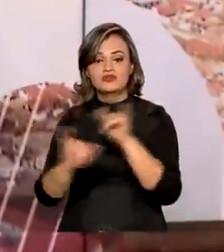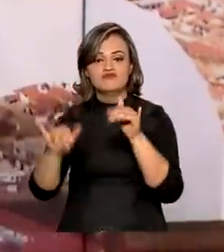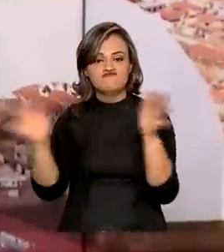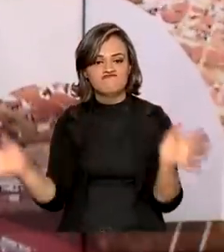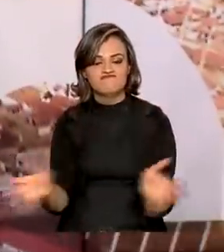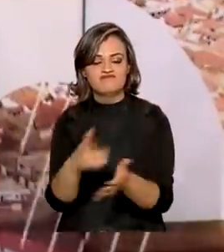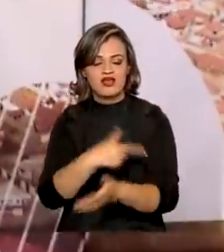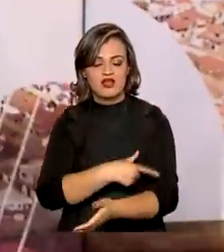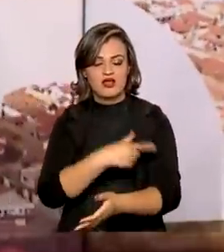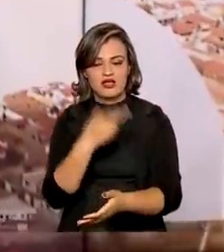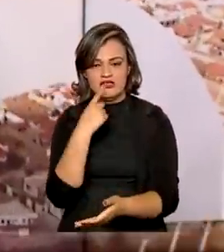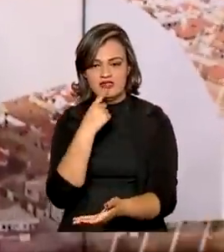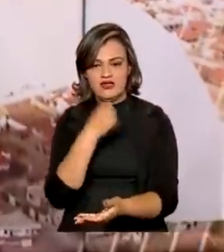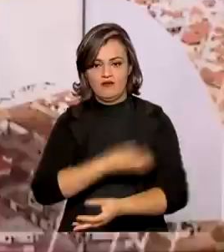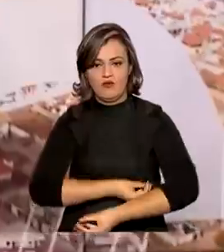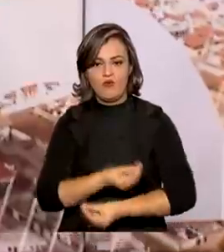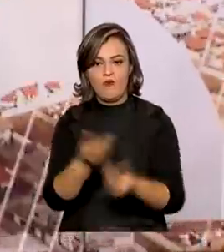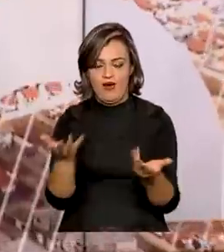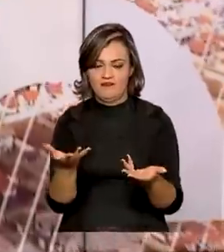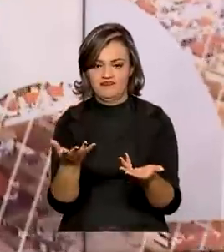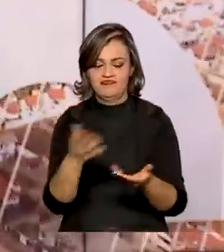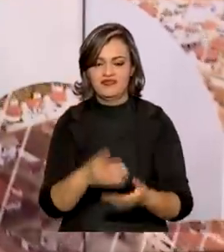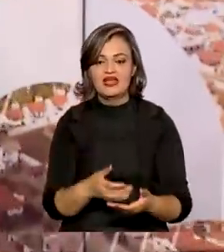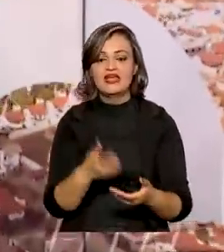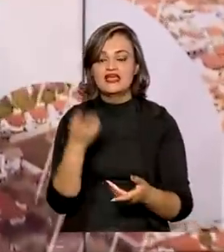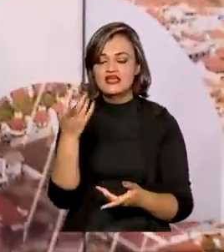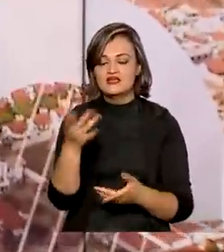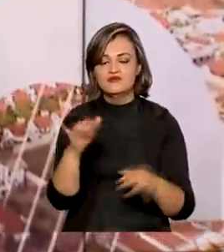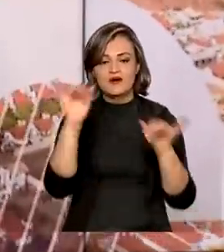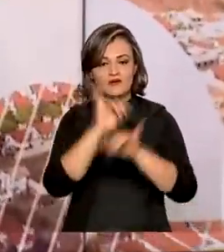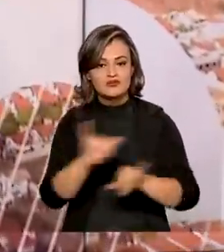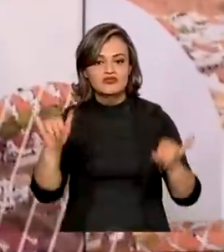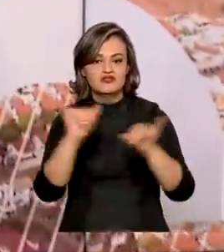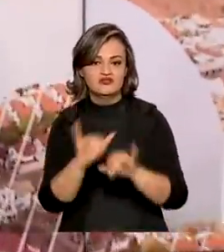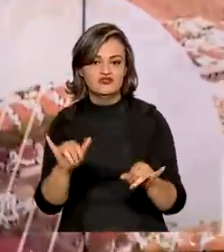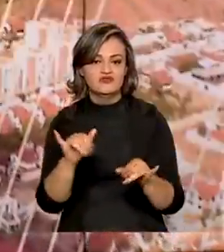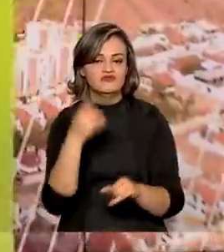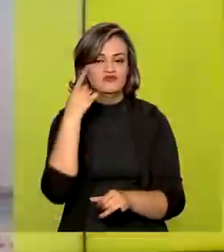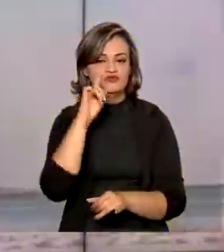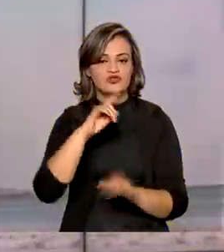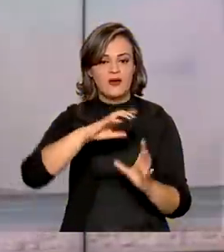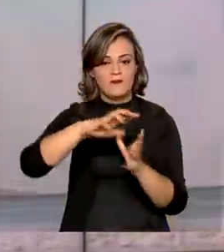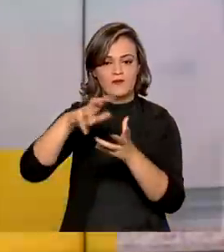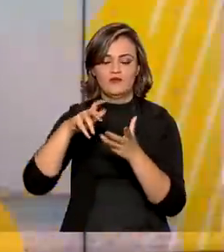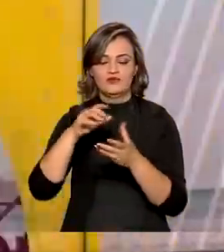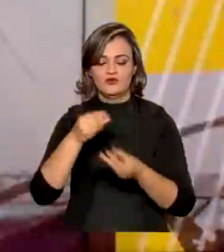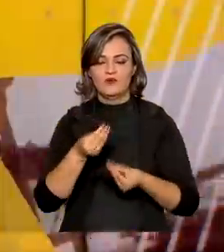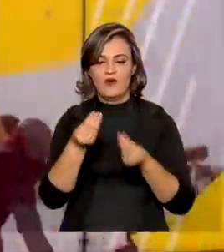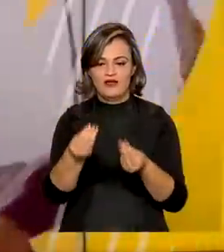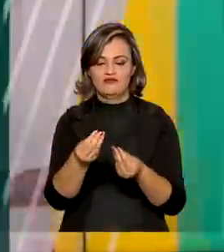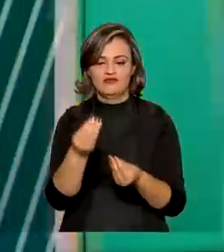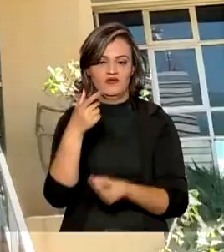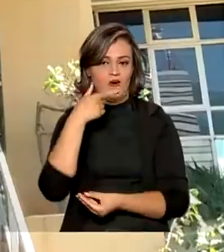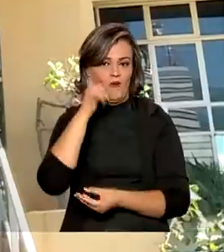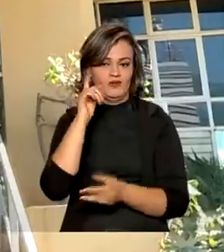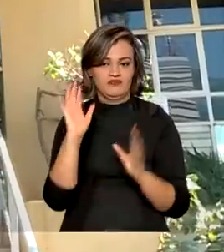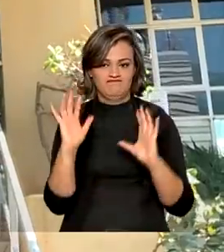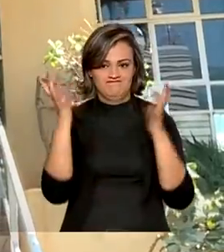incentivo à doação. A campanha faz parte das comemorações do Dia Mundial do Doador, que foi nesta segunda-feira.